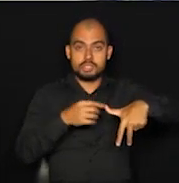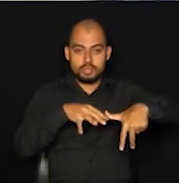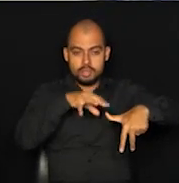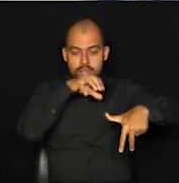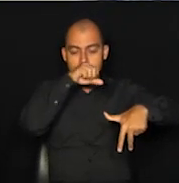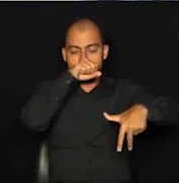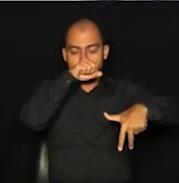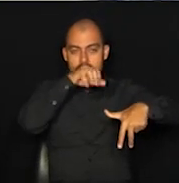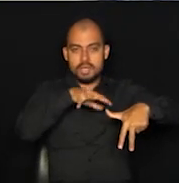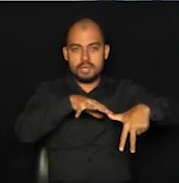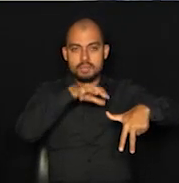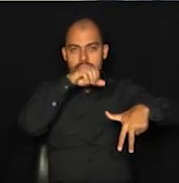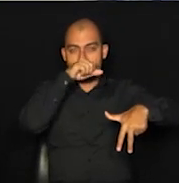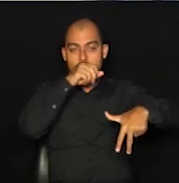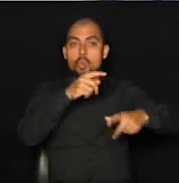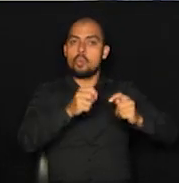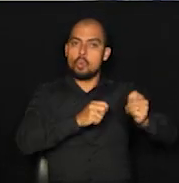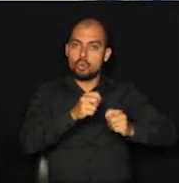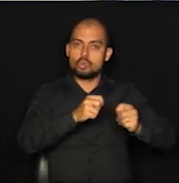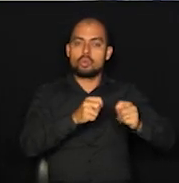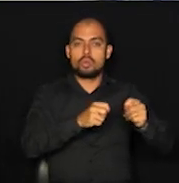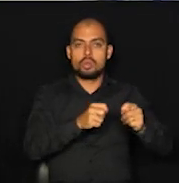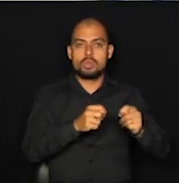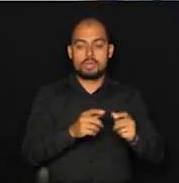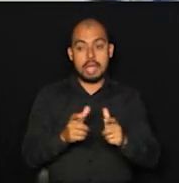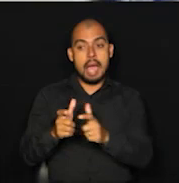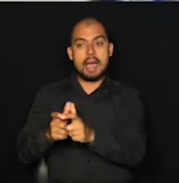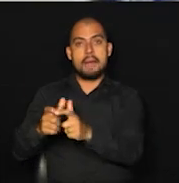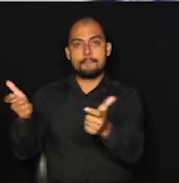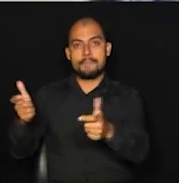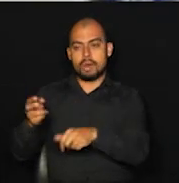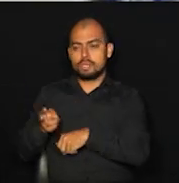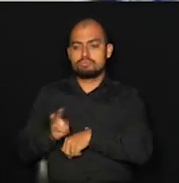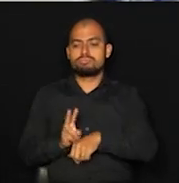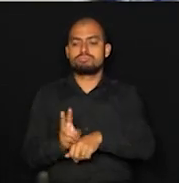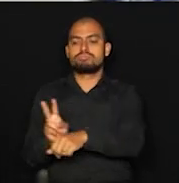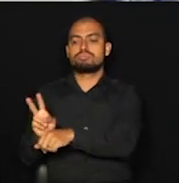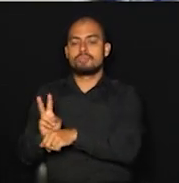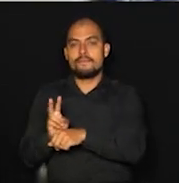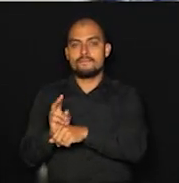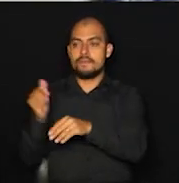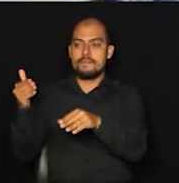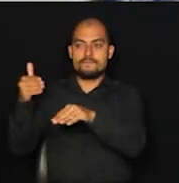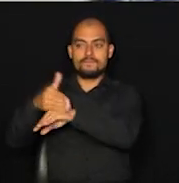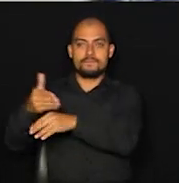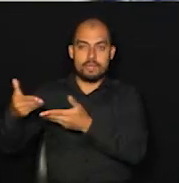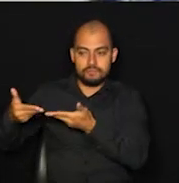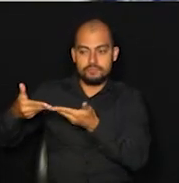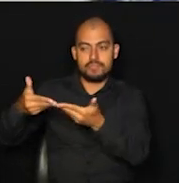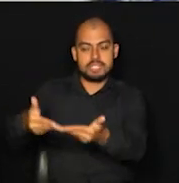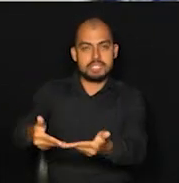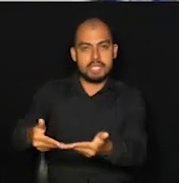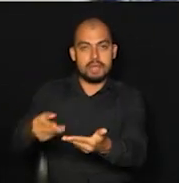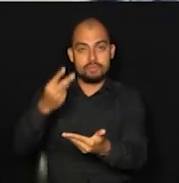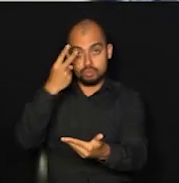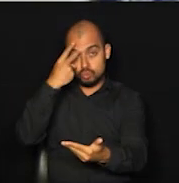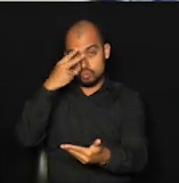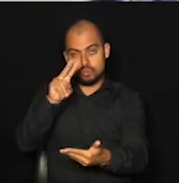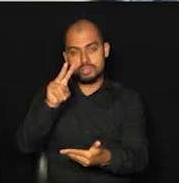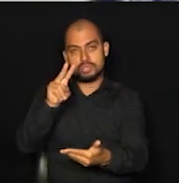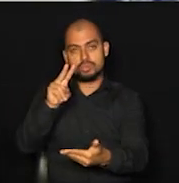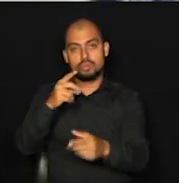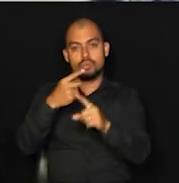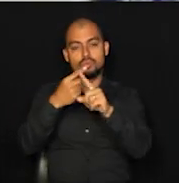foi controlada pelos nossos agentes comunitários de saúde, que visitavam o paciente duas vezes por dia, mesmo nos sábados e